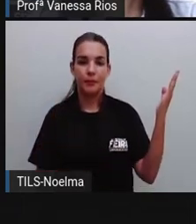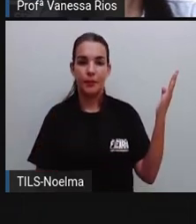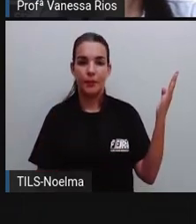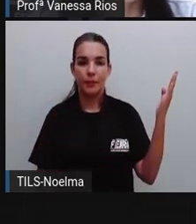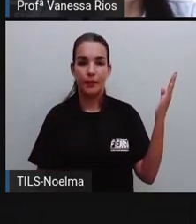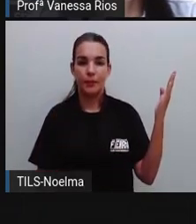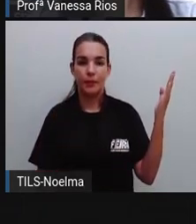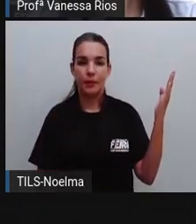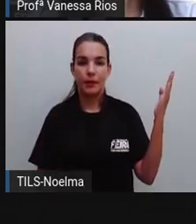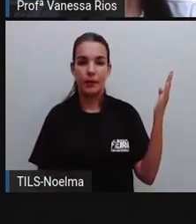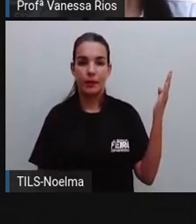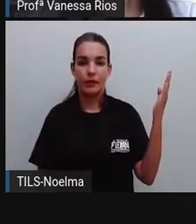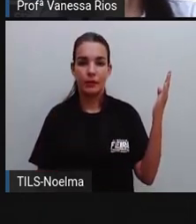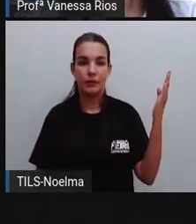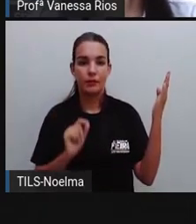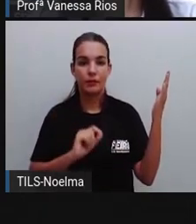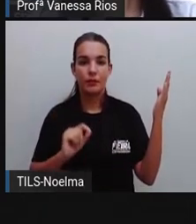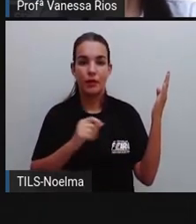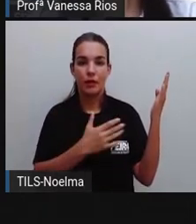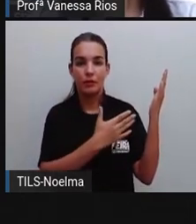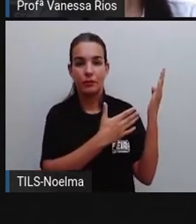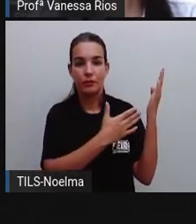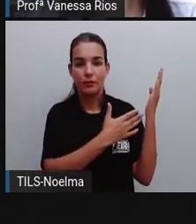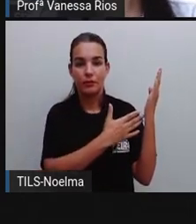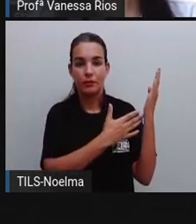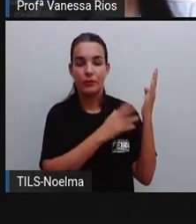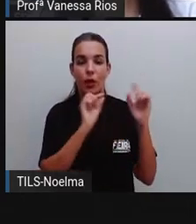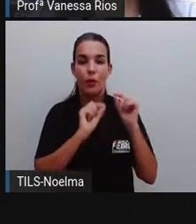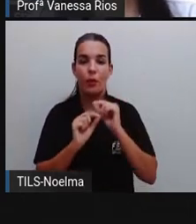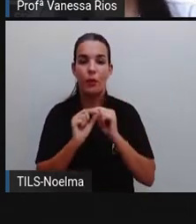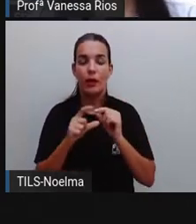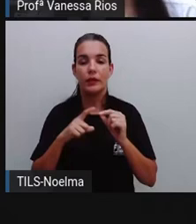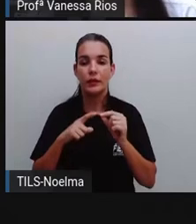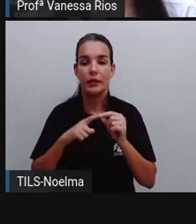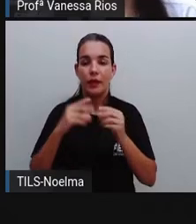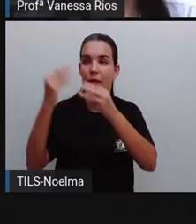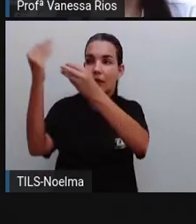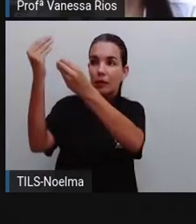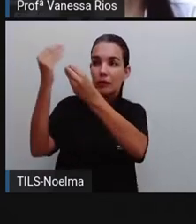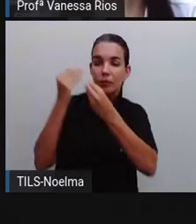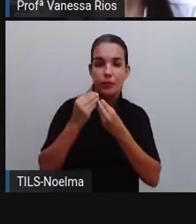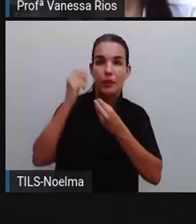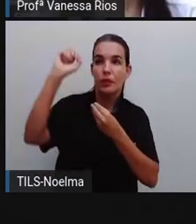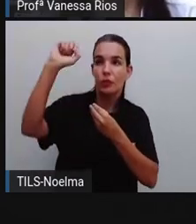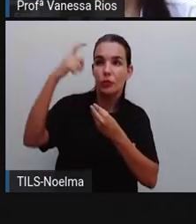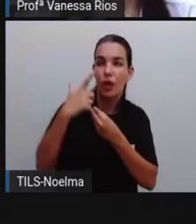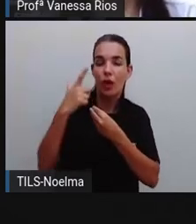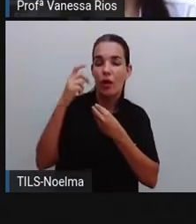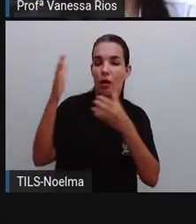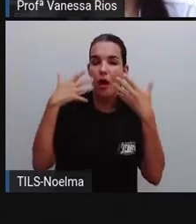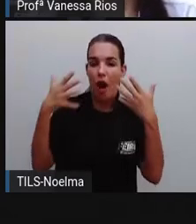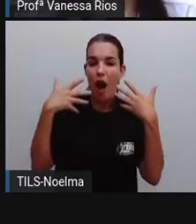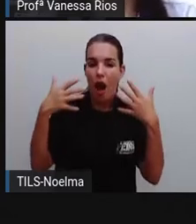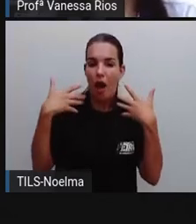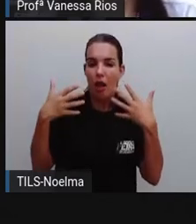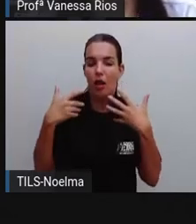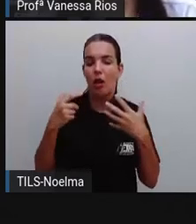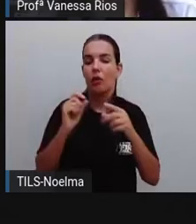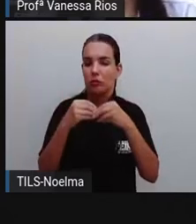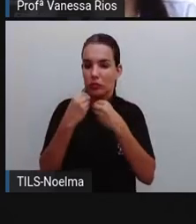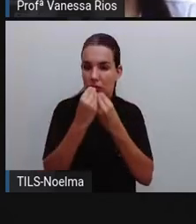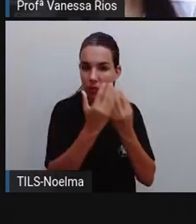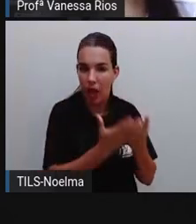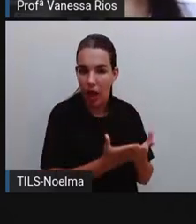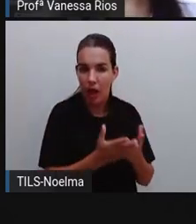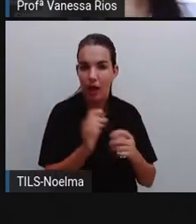Então, a energia solar corresponde à energia proveniente da luz e do calor emitidos pelo sol.